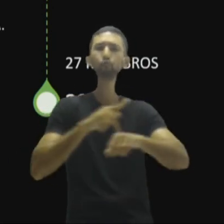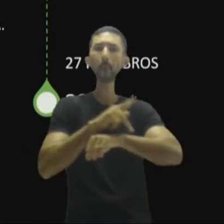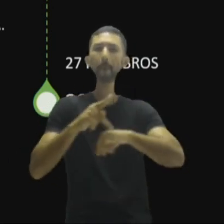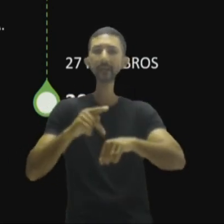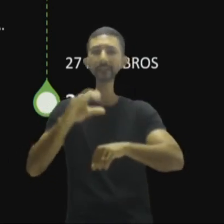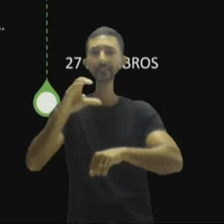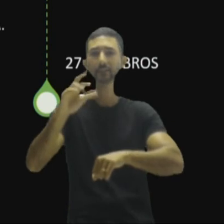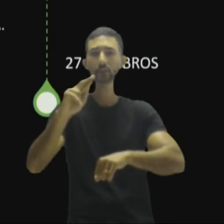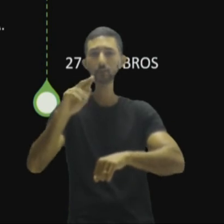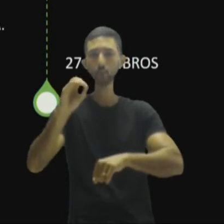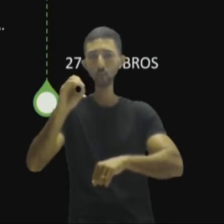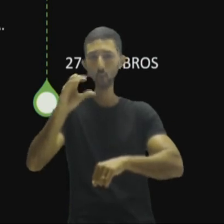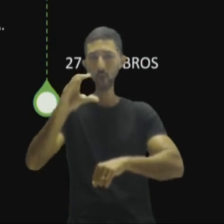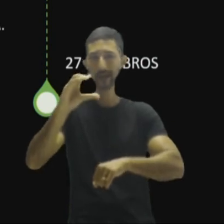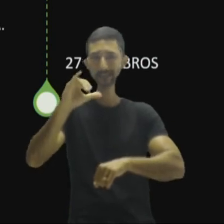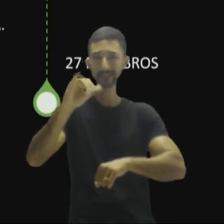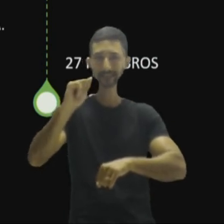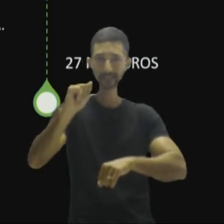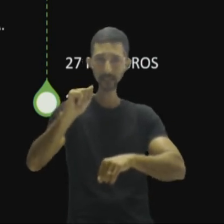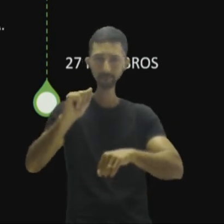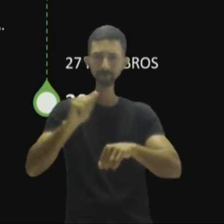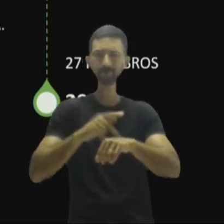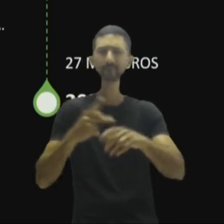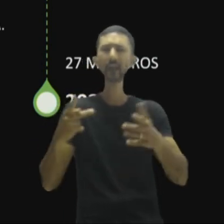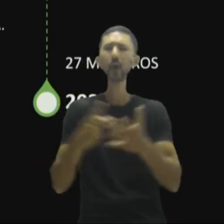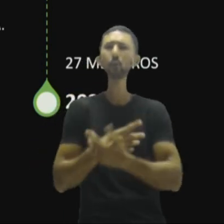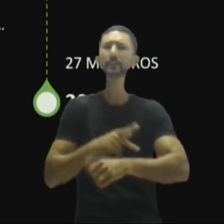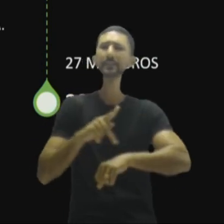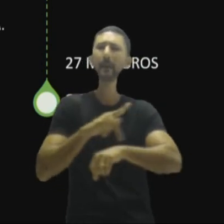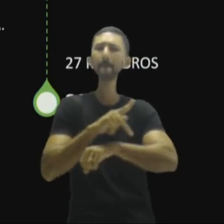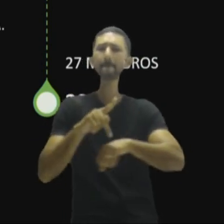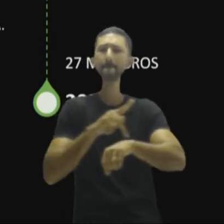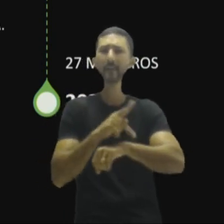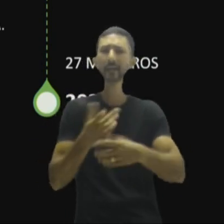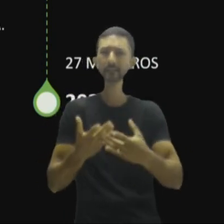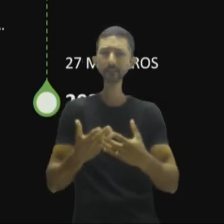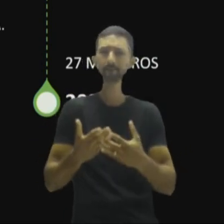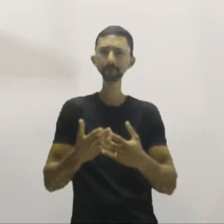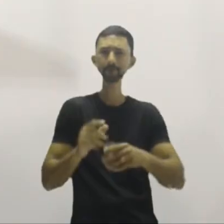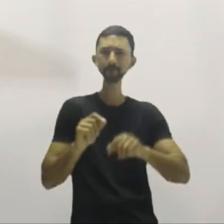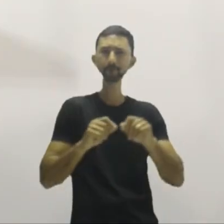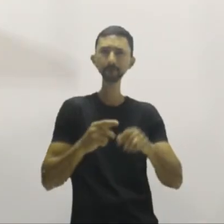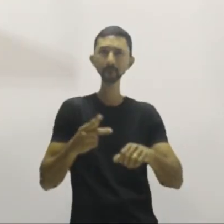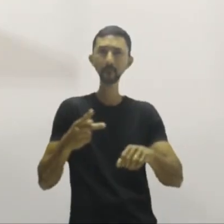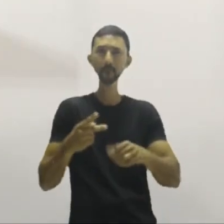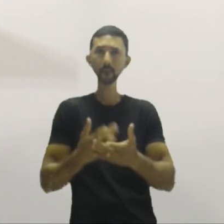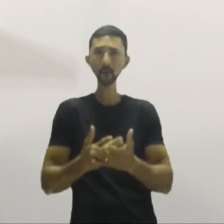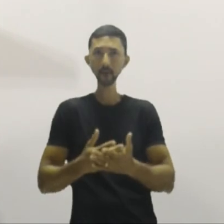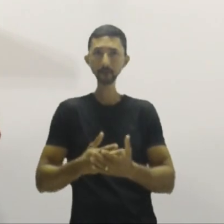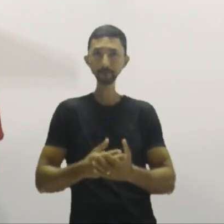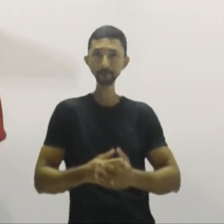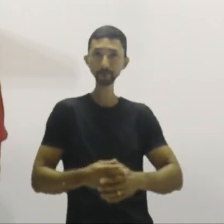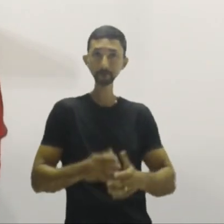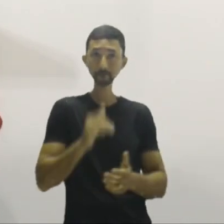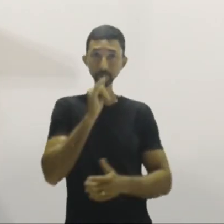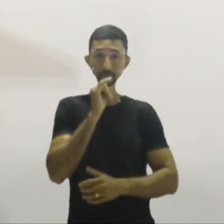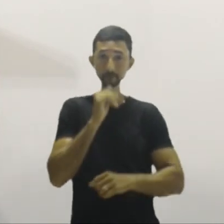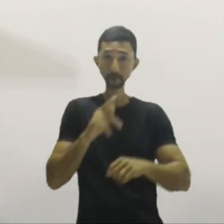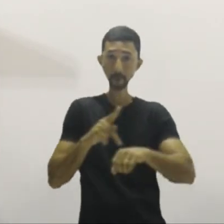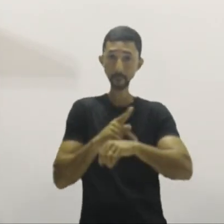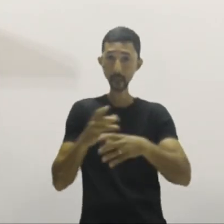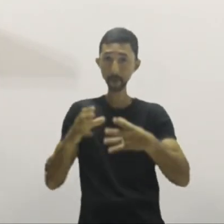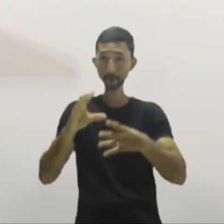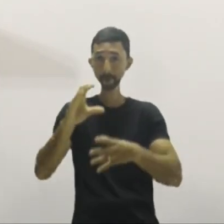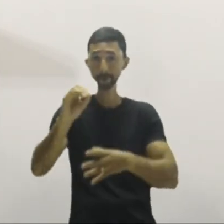A Croácia. O que aconteceu mesmo na Croácia, Donato? Só uma observação do que aconteceu na Croácia. A Croácia